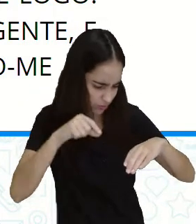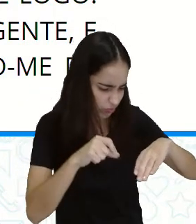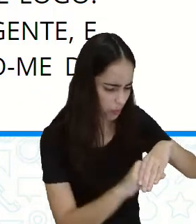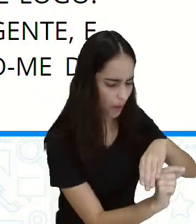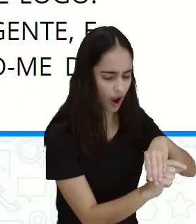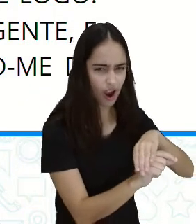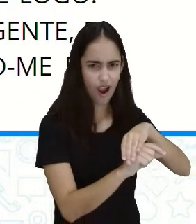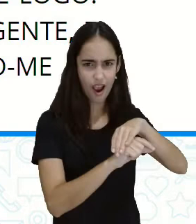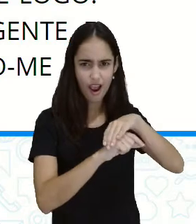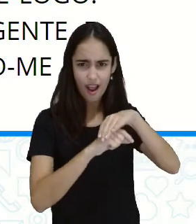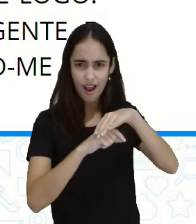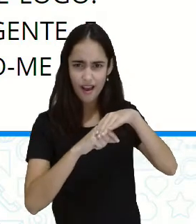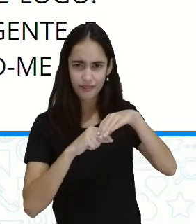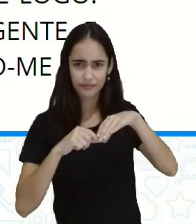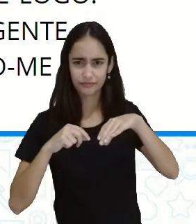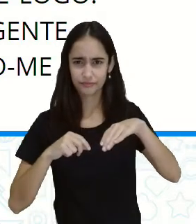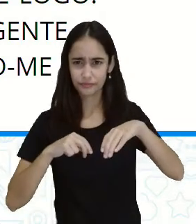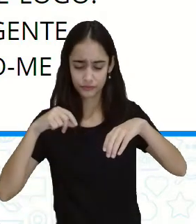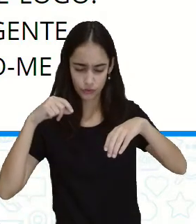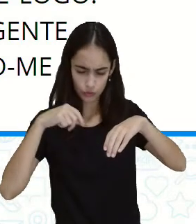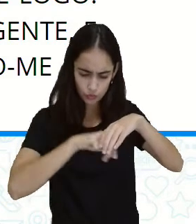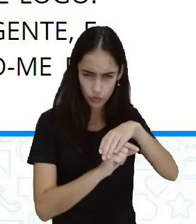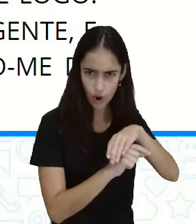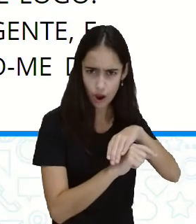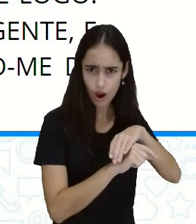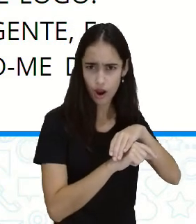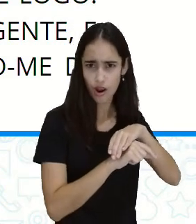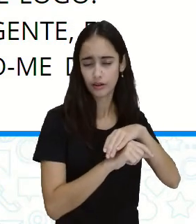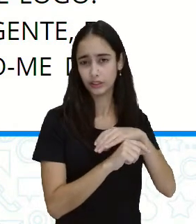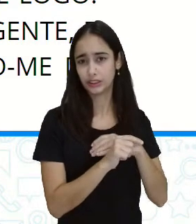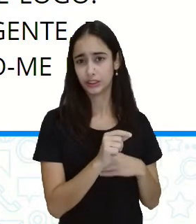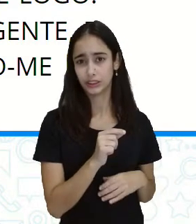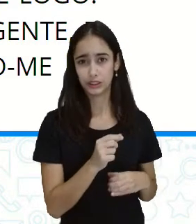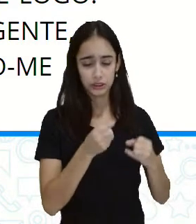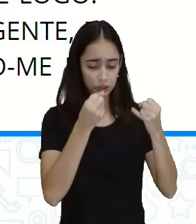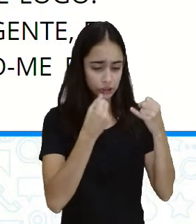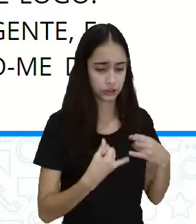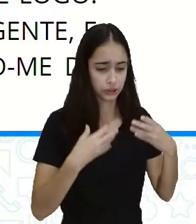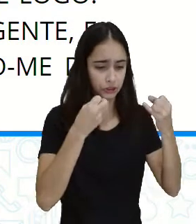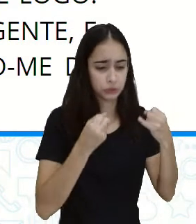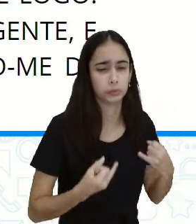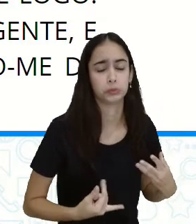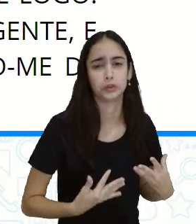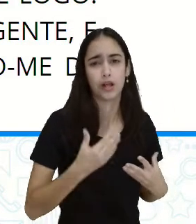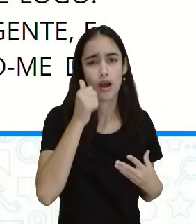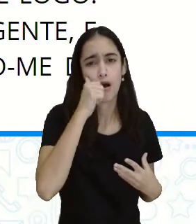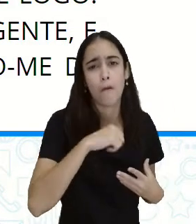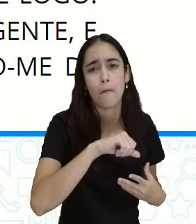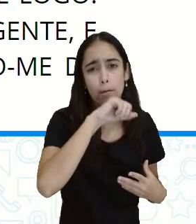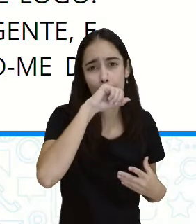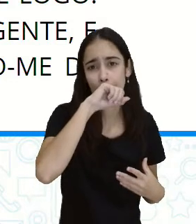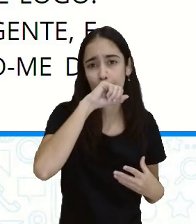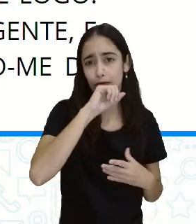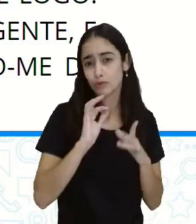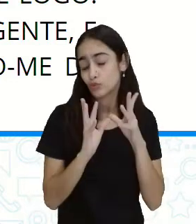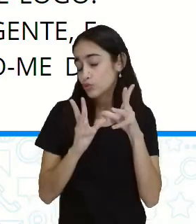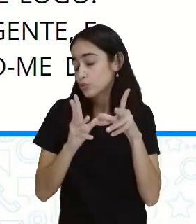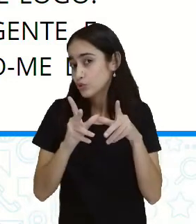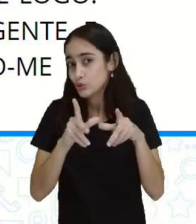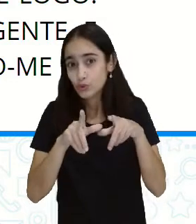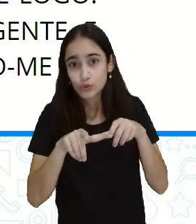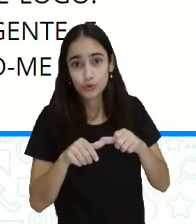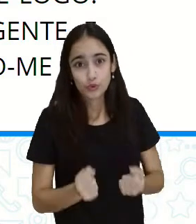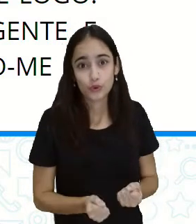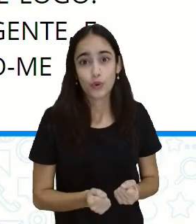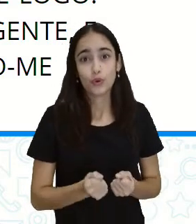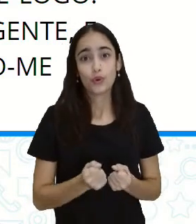para o buraquinho onde ele morava. Chegando lá na toca, contou tudo para sua mamãe, todas as aventuras